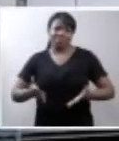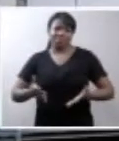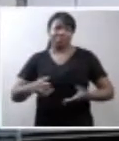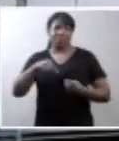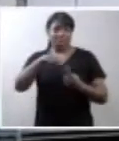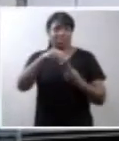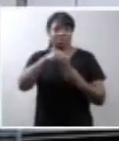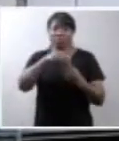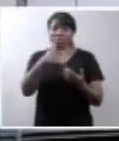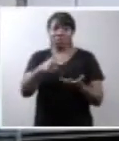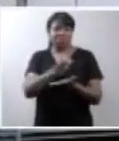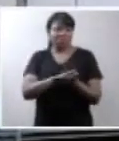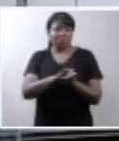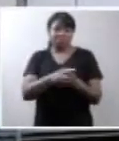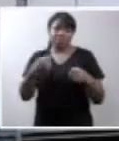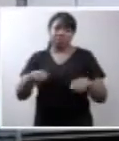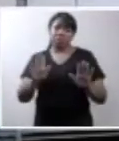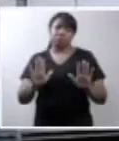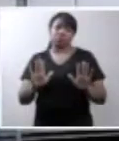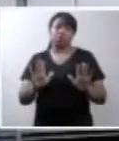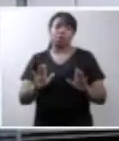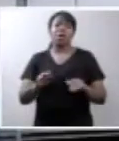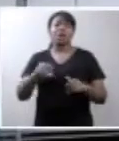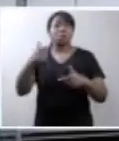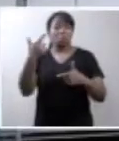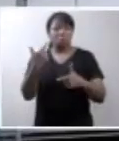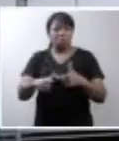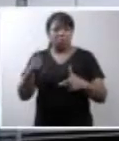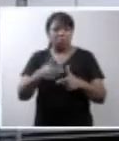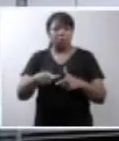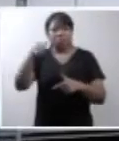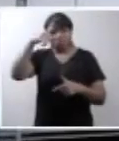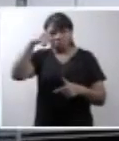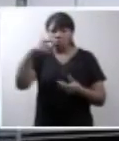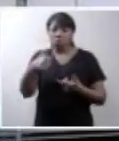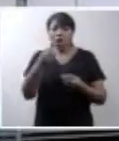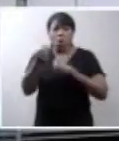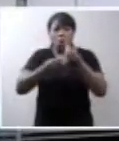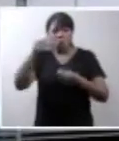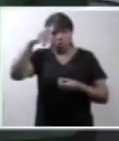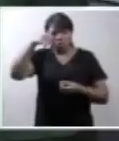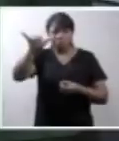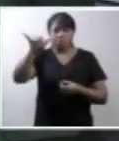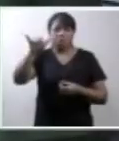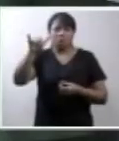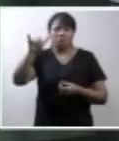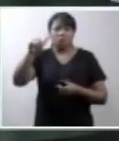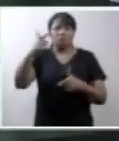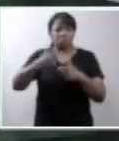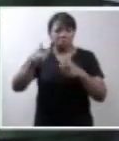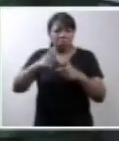desnecessário, dada a tragédia inevitável da anencefalia.